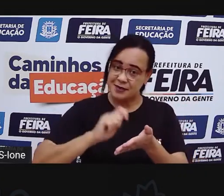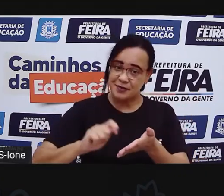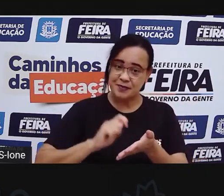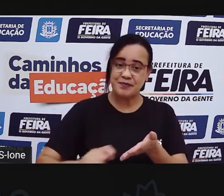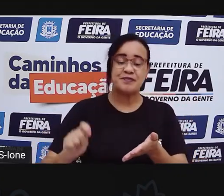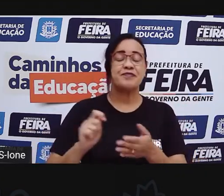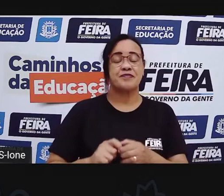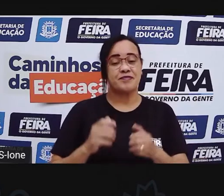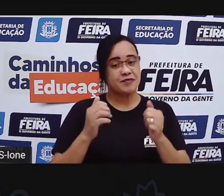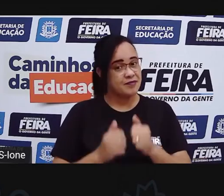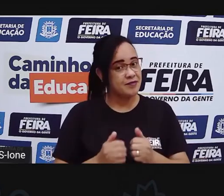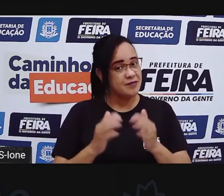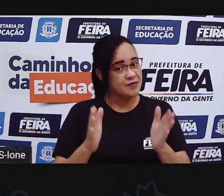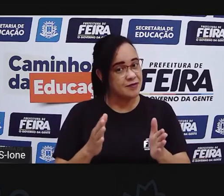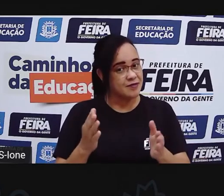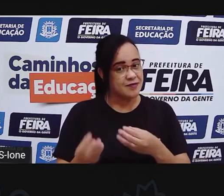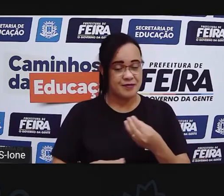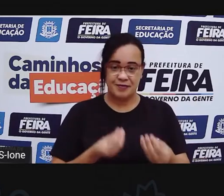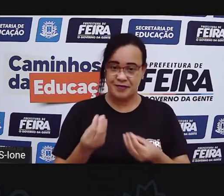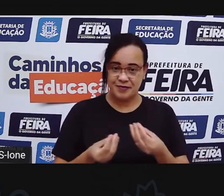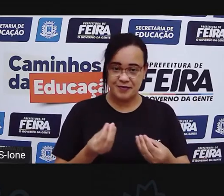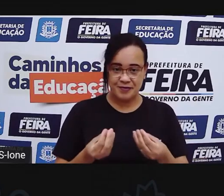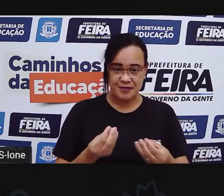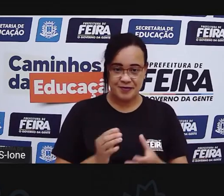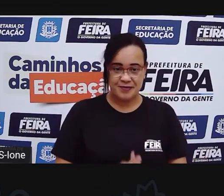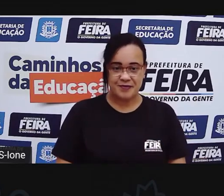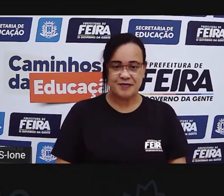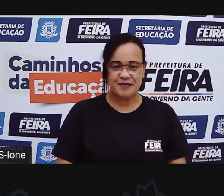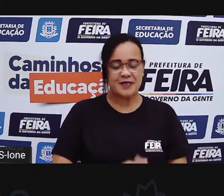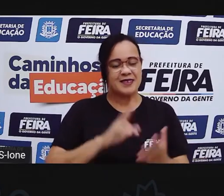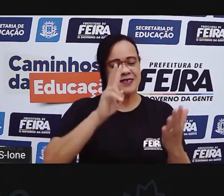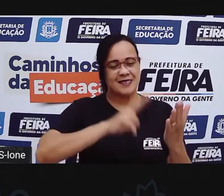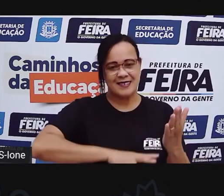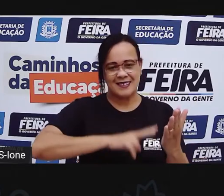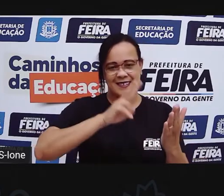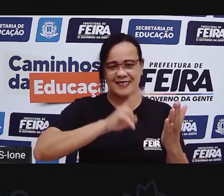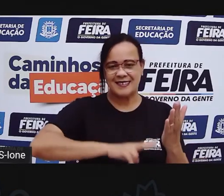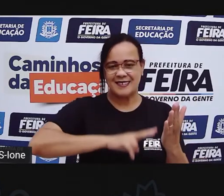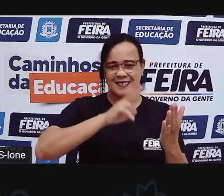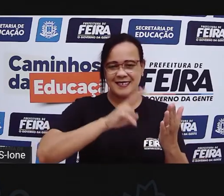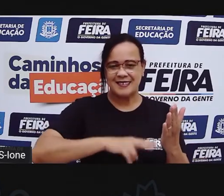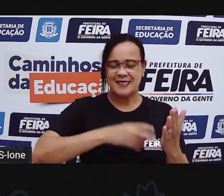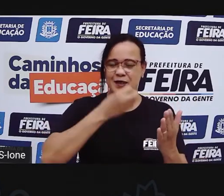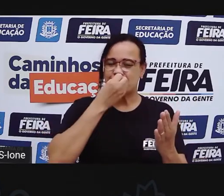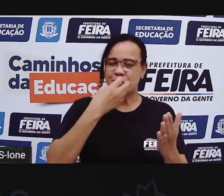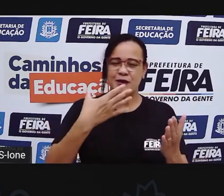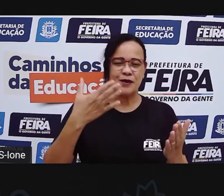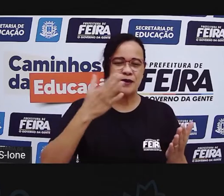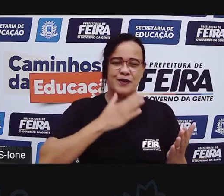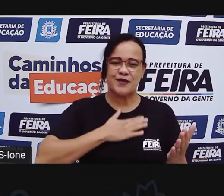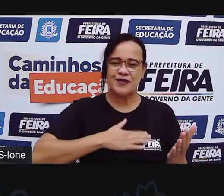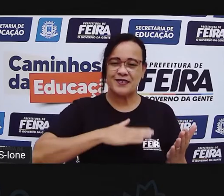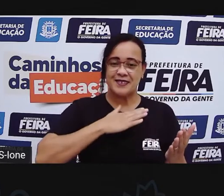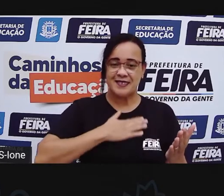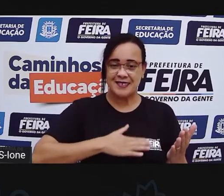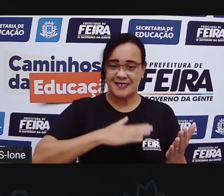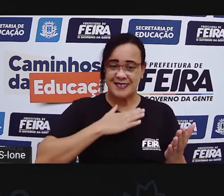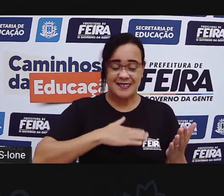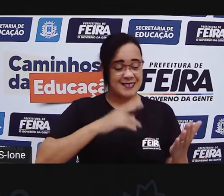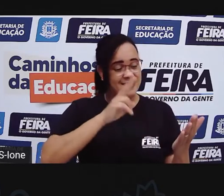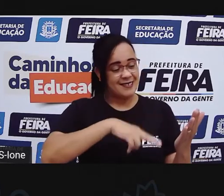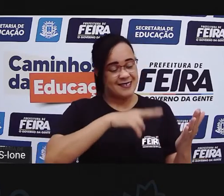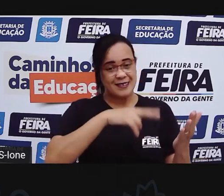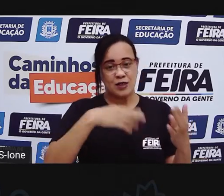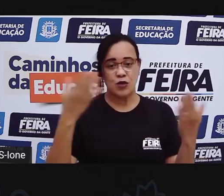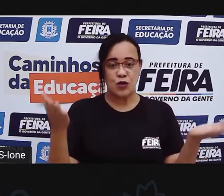E para começar, a gente vai para aquela leitura, na inicial, aquela leitura de leite. E a leitura de hoje,